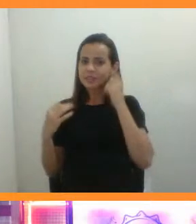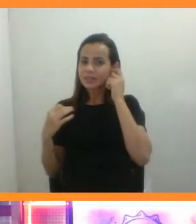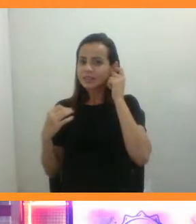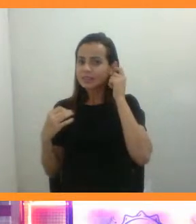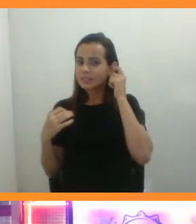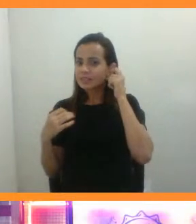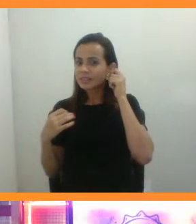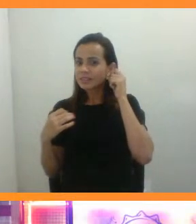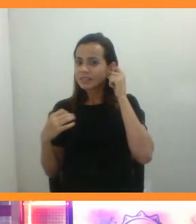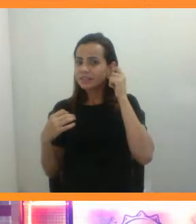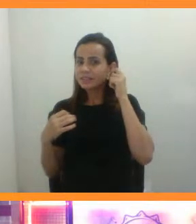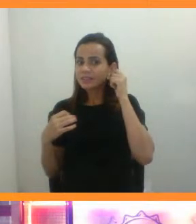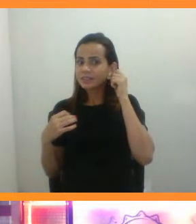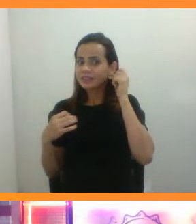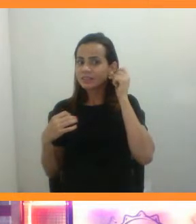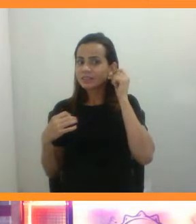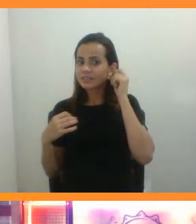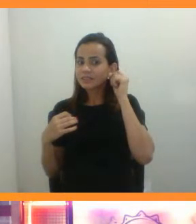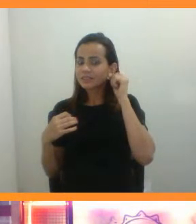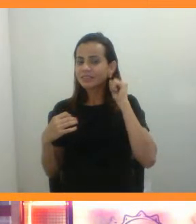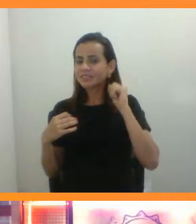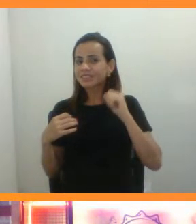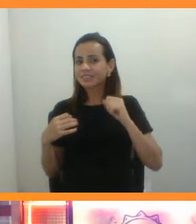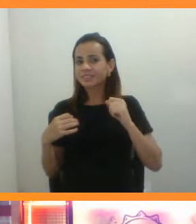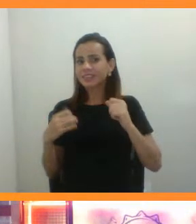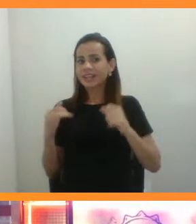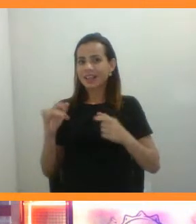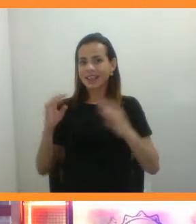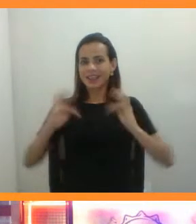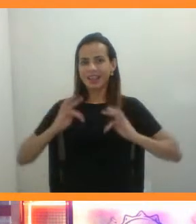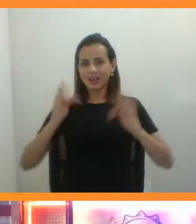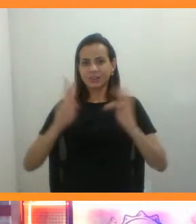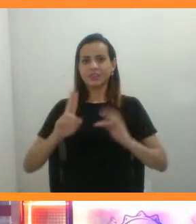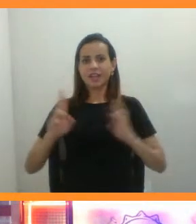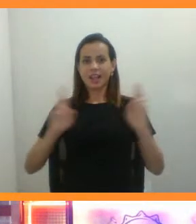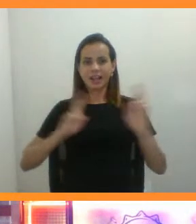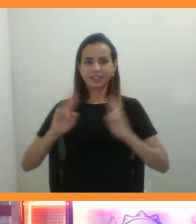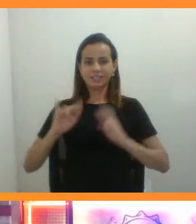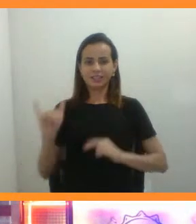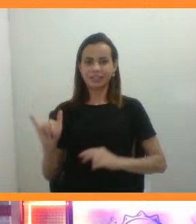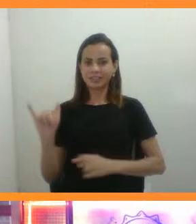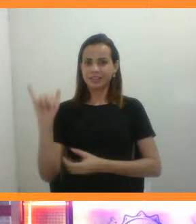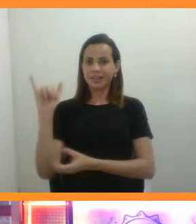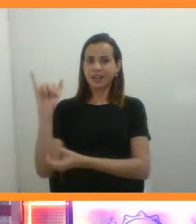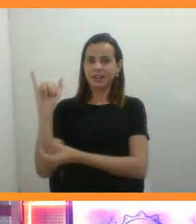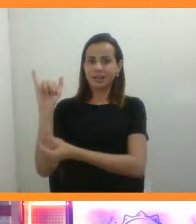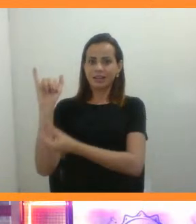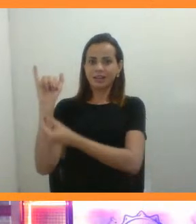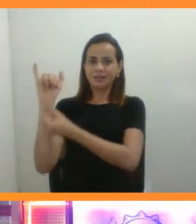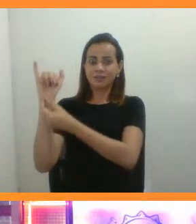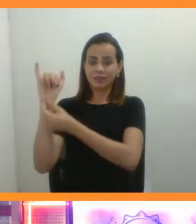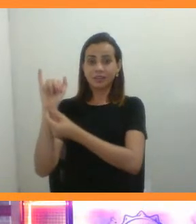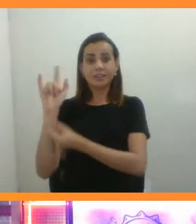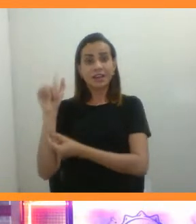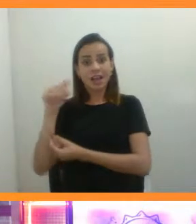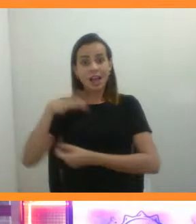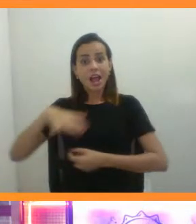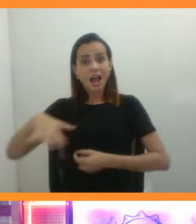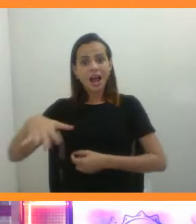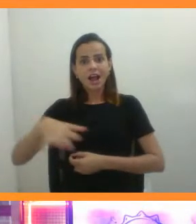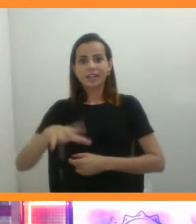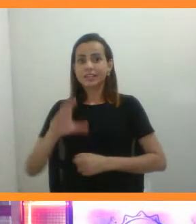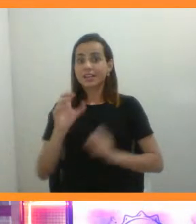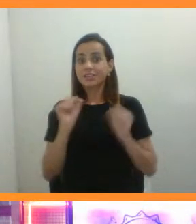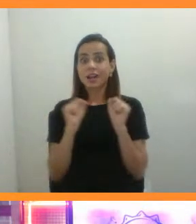biotecnologia relacionada ao ovário, ele sabe, a gente trabalha junto. Eu e Marcelo é a área que a gente adora,